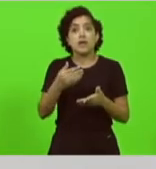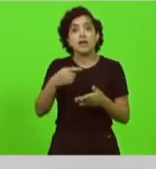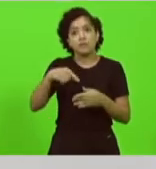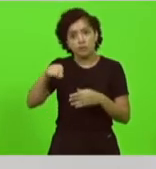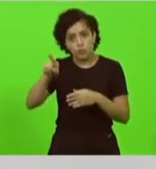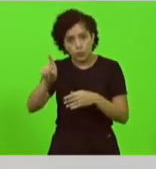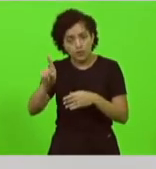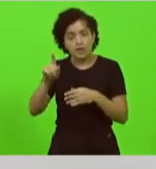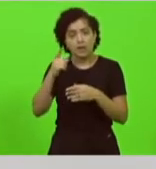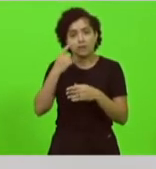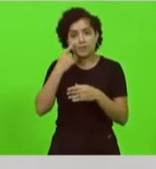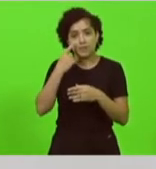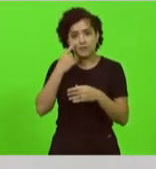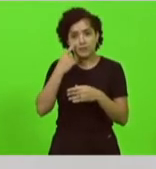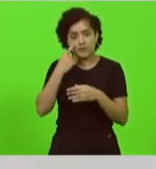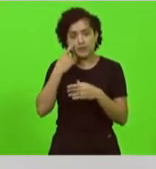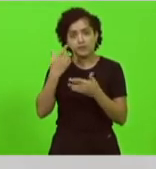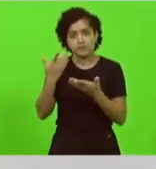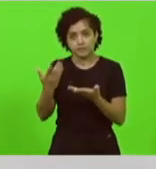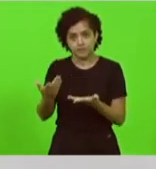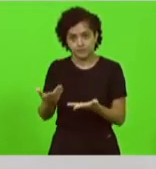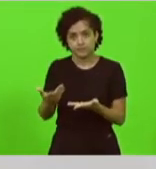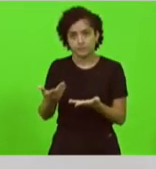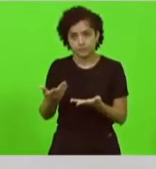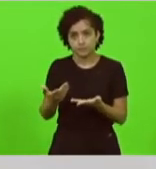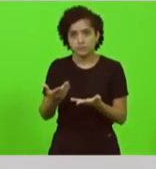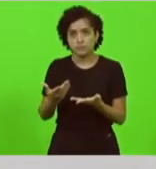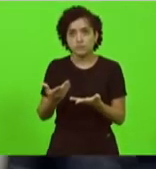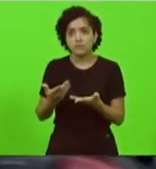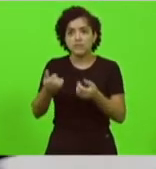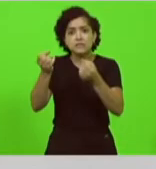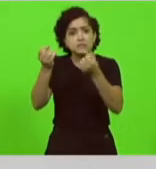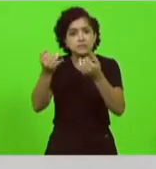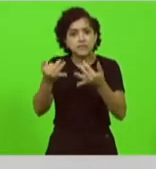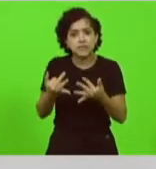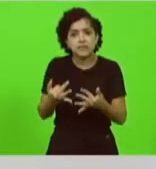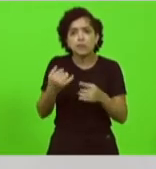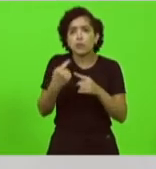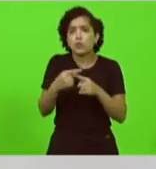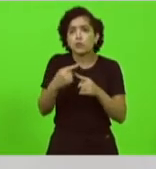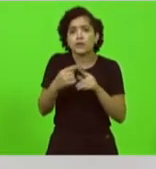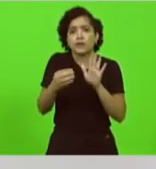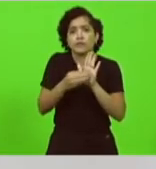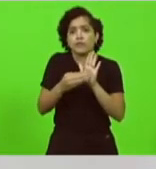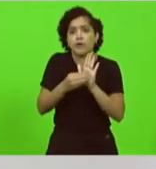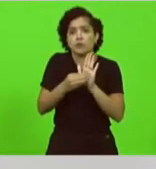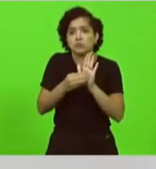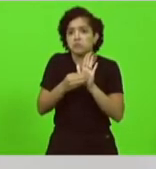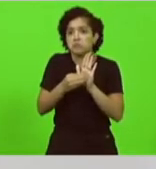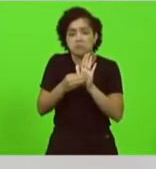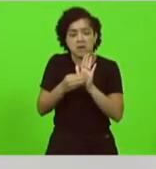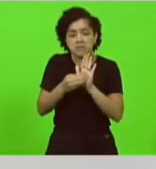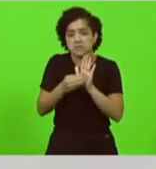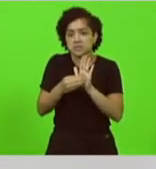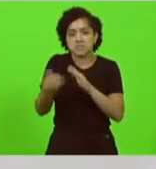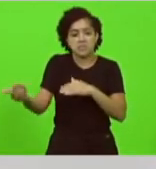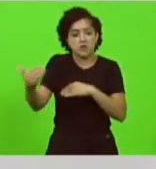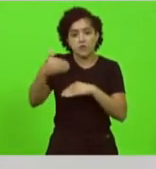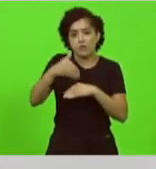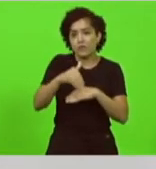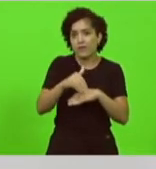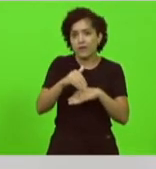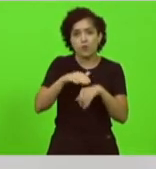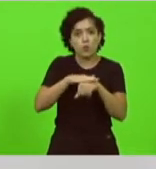paciente lá para ser para receber alguma explicação ninguém quis atender esse paciente ninguém não